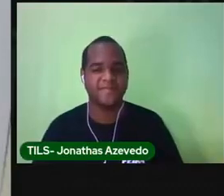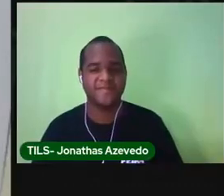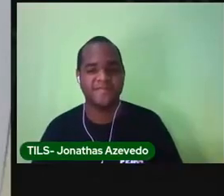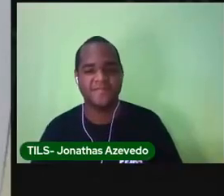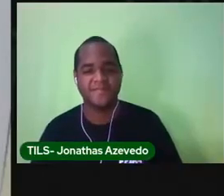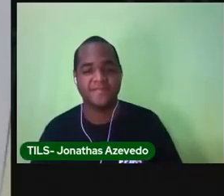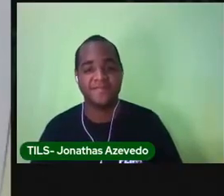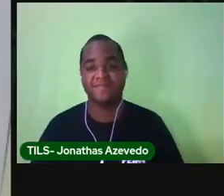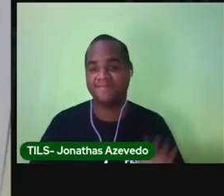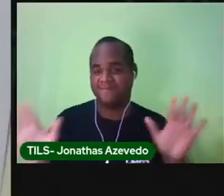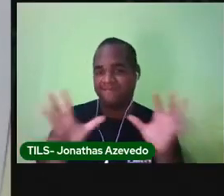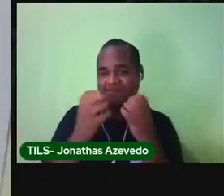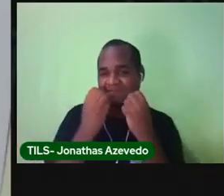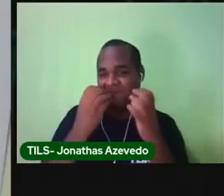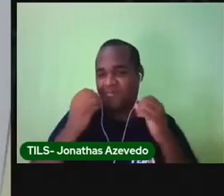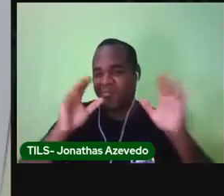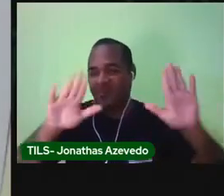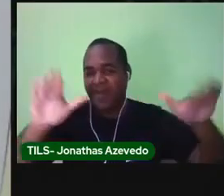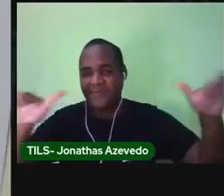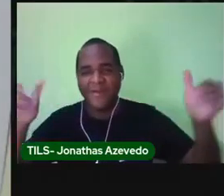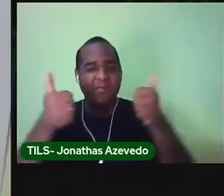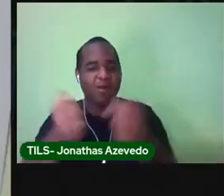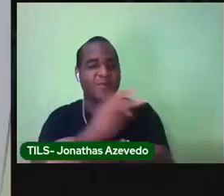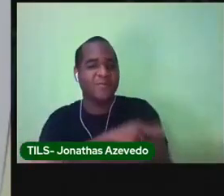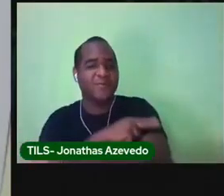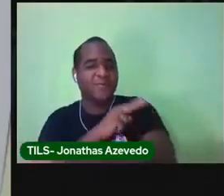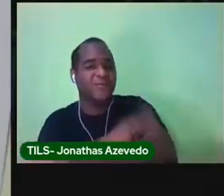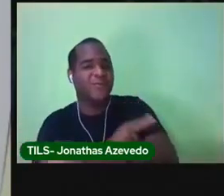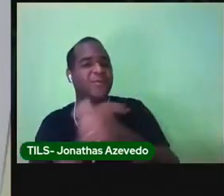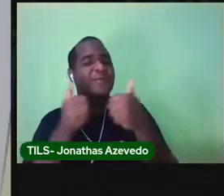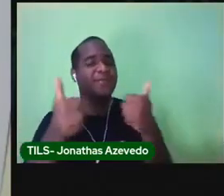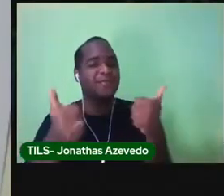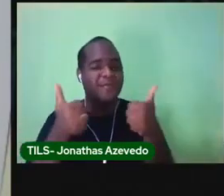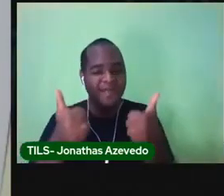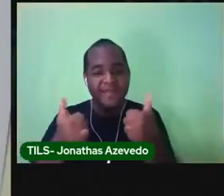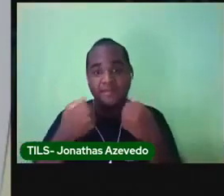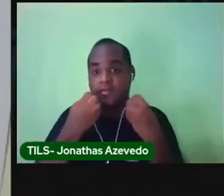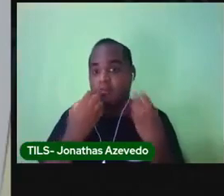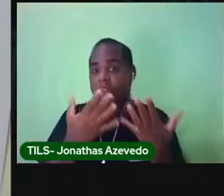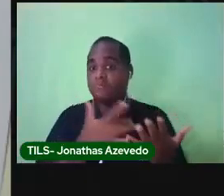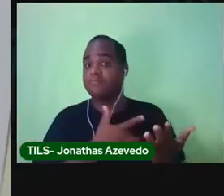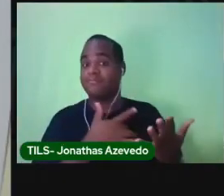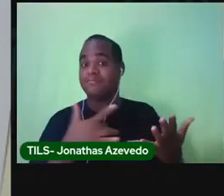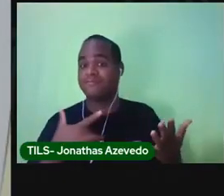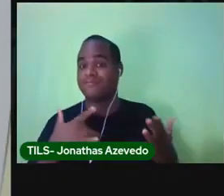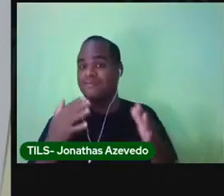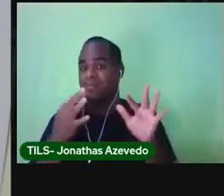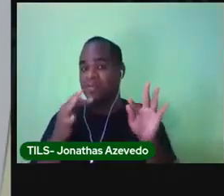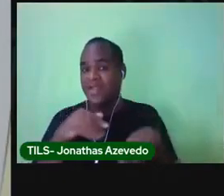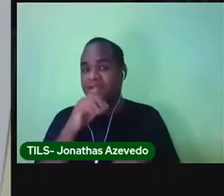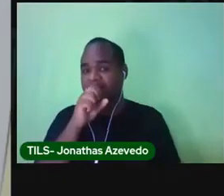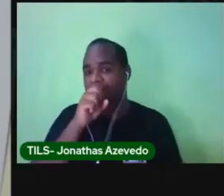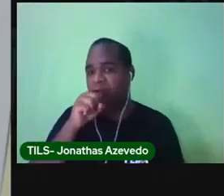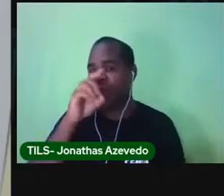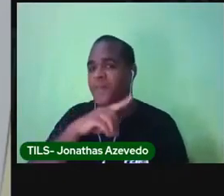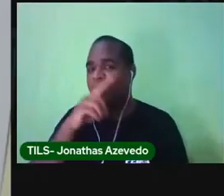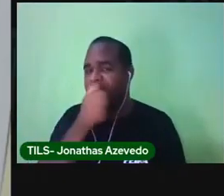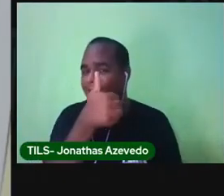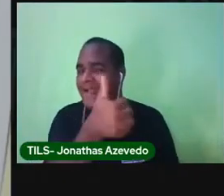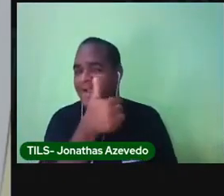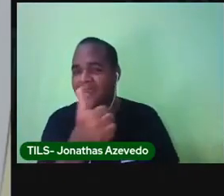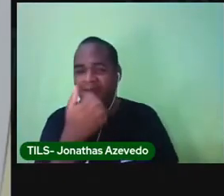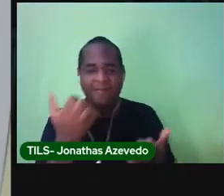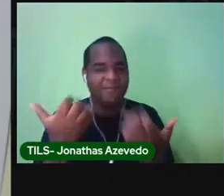Fala, galerinha do segundo ano! Como é que foi o final de semana de vocês? Me conta.